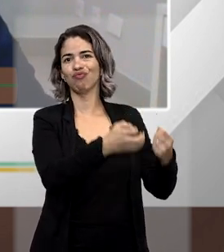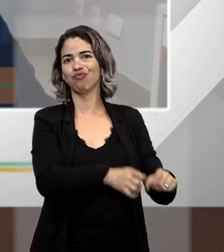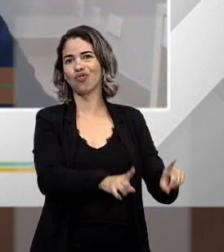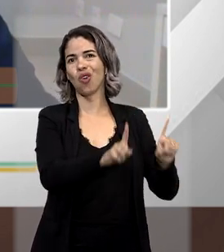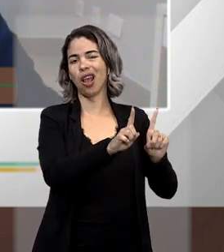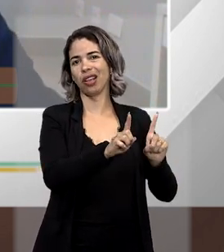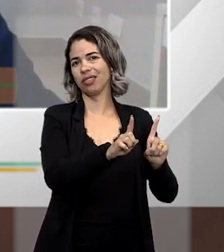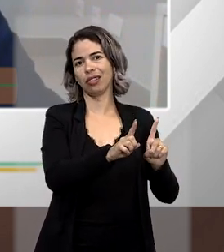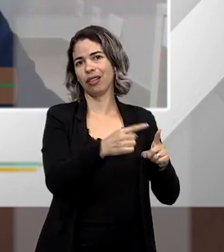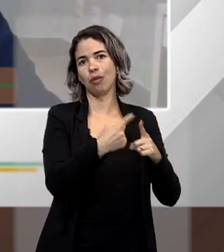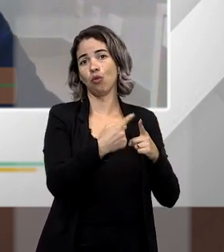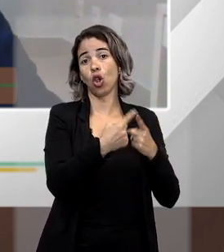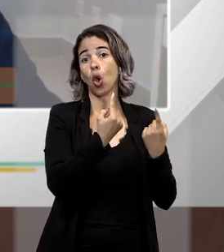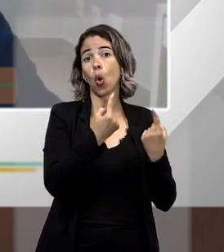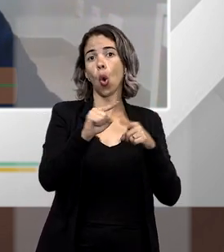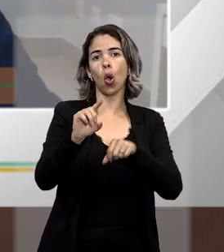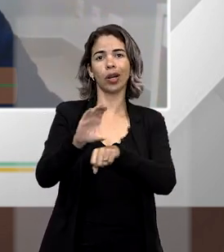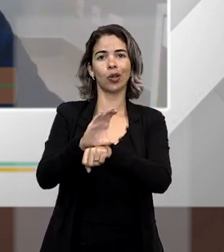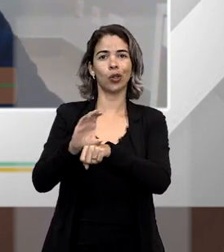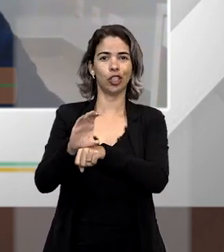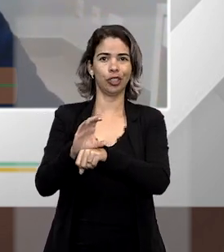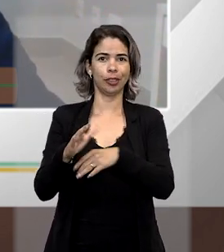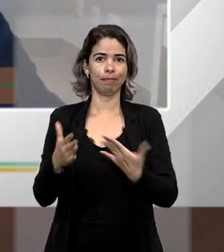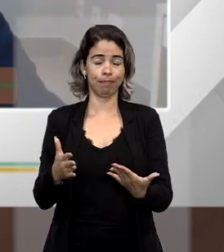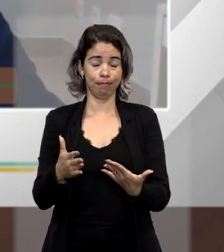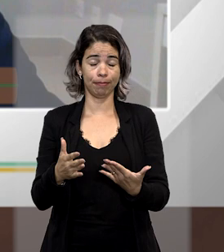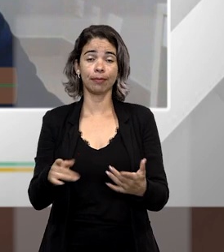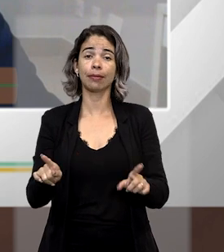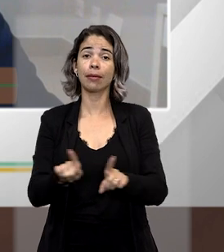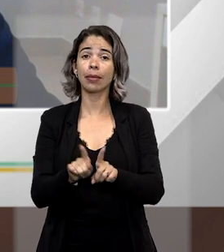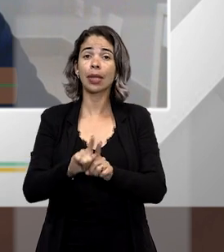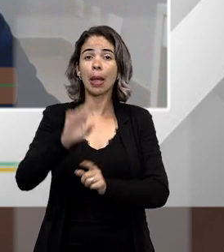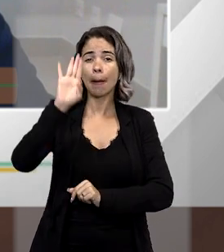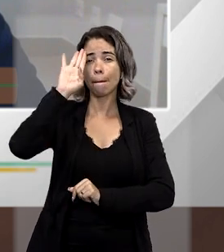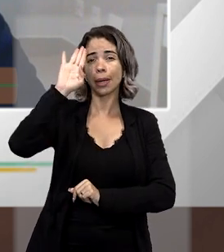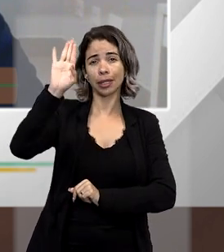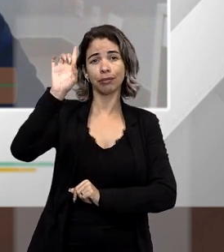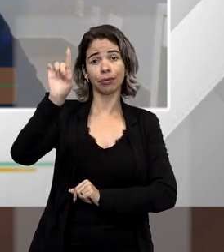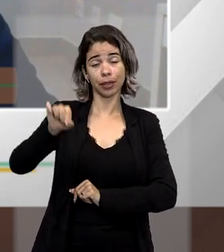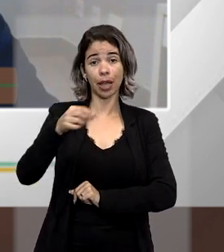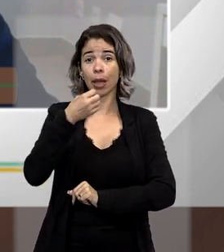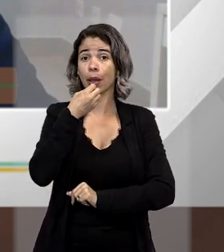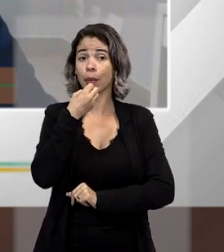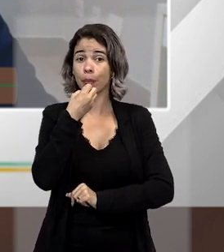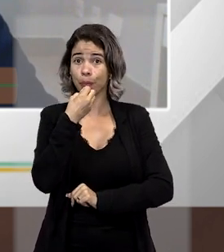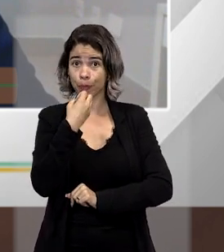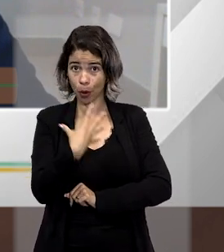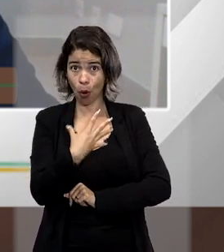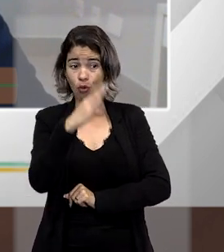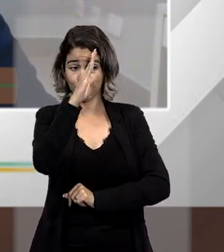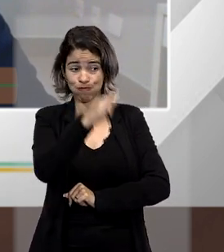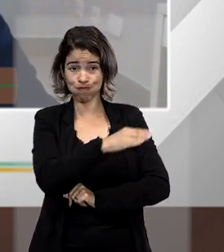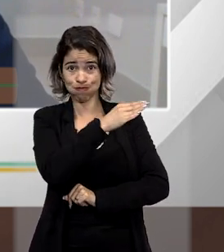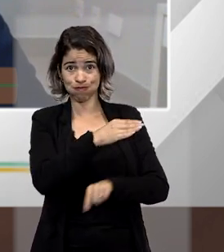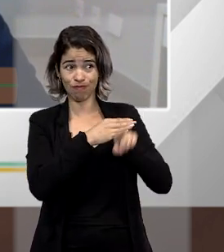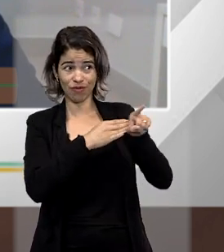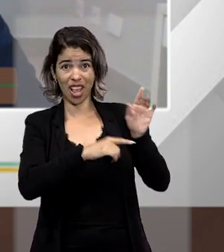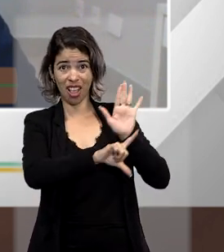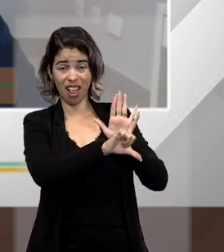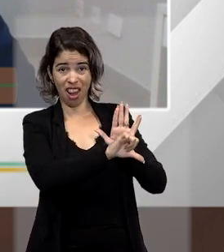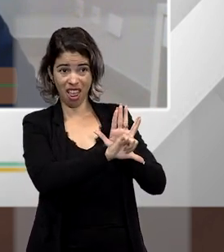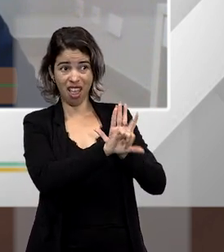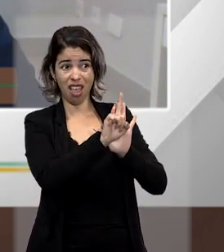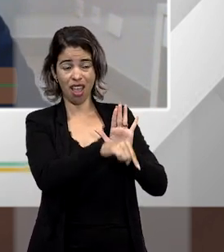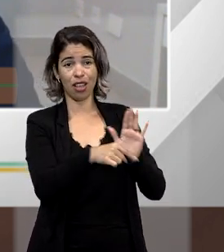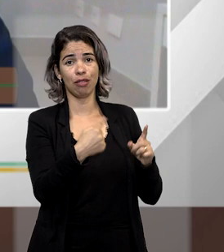sido recepcionada. Mas, além disso, o é mais salutar de destacar a respeito da boa revogação da Lei 7.170